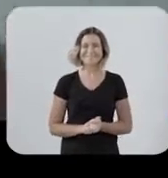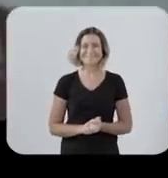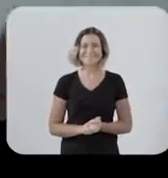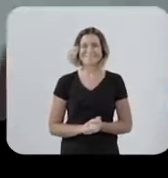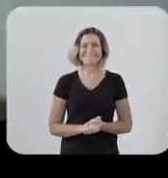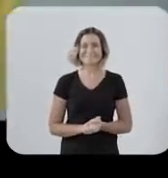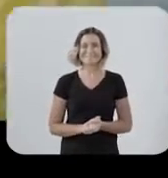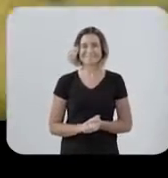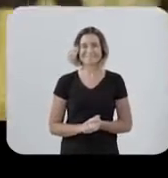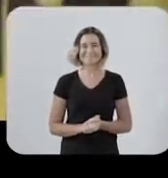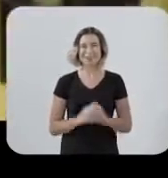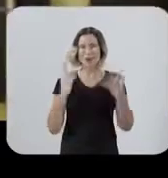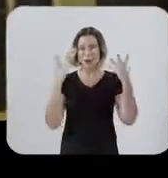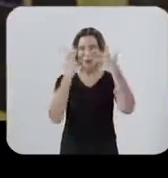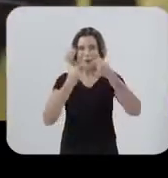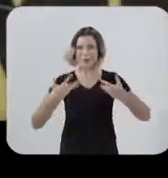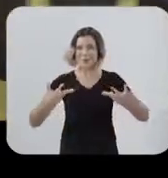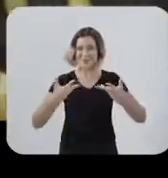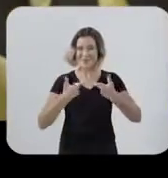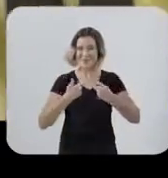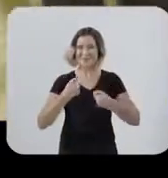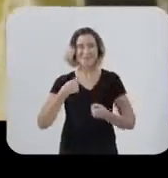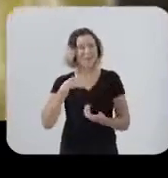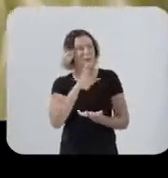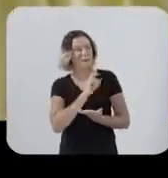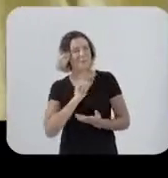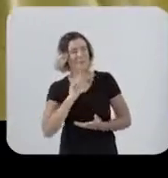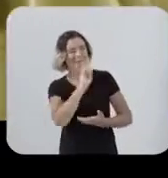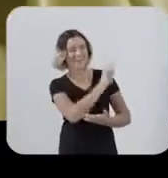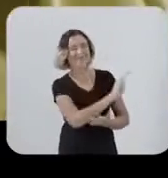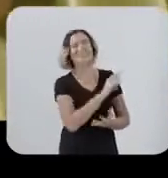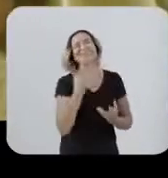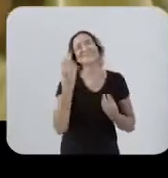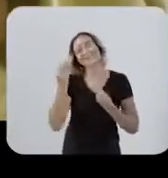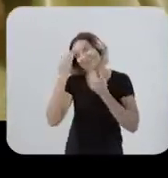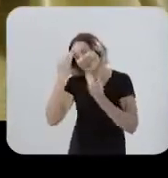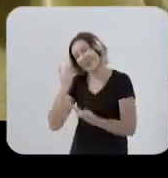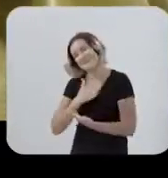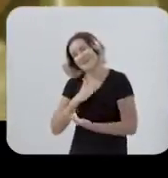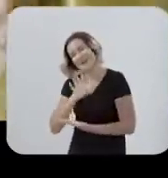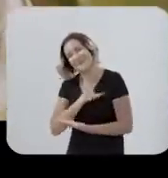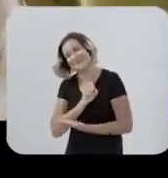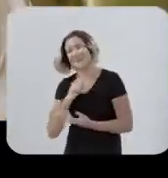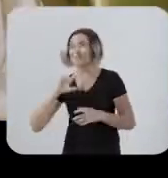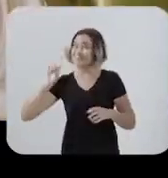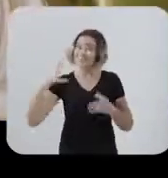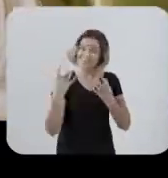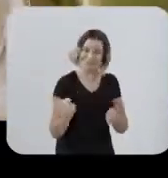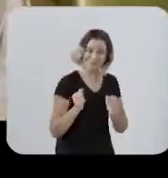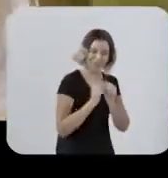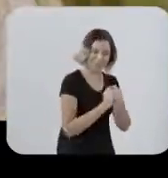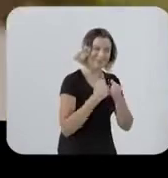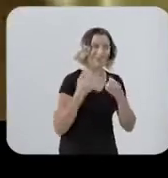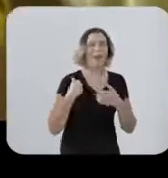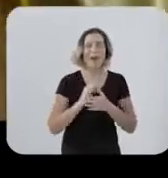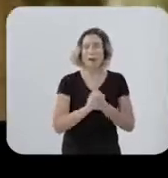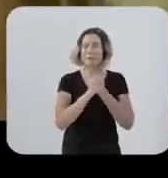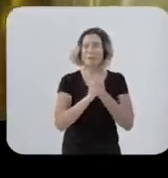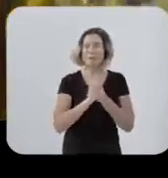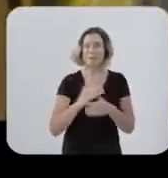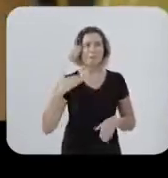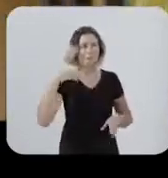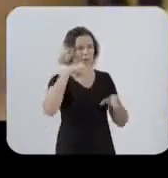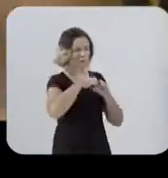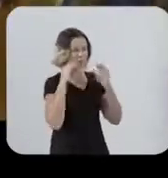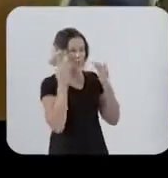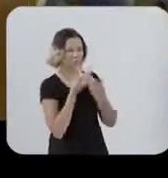Olha a coisa linda, maravilhosa, que legal Obrigado, obrigado Vamos junto, viu? Amém Olha por mim